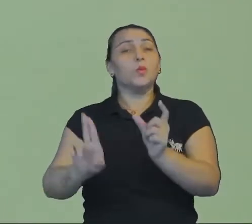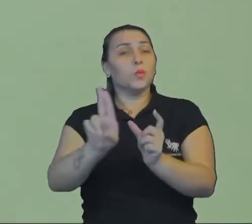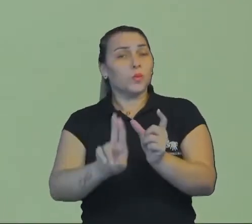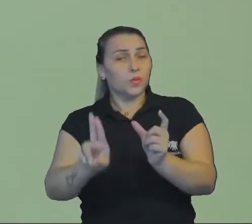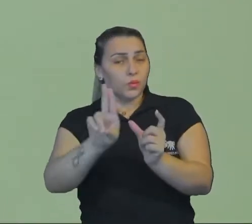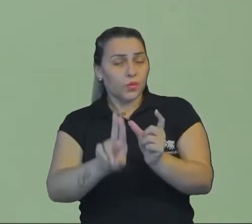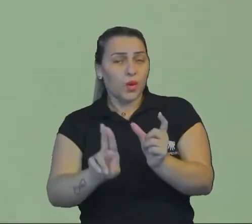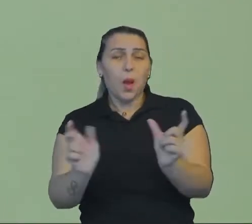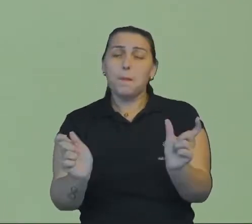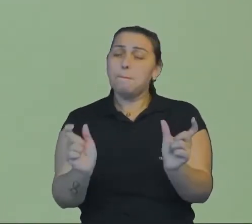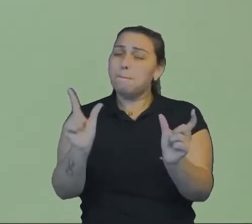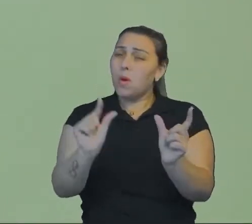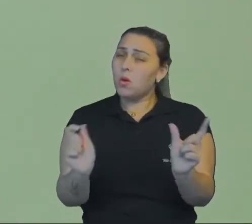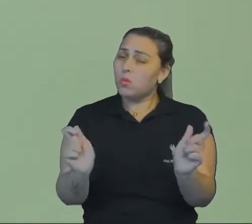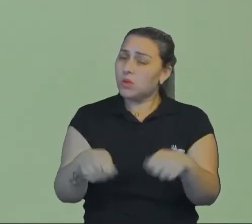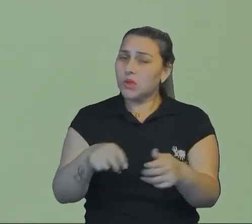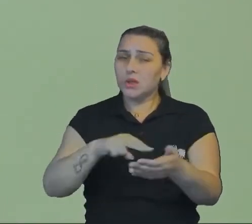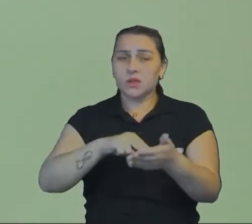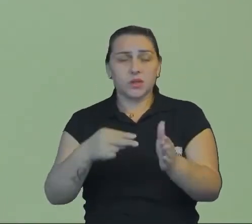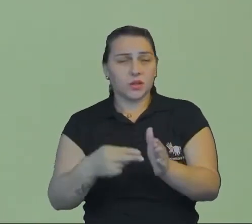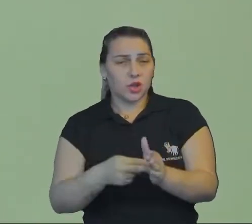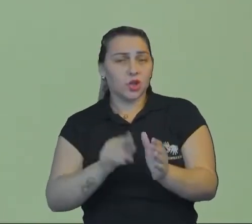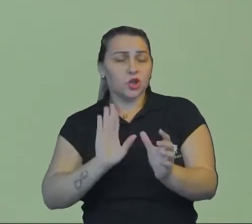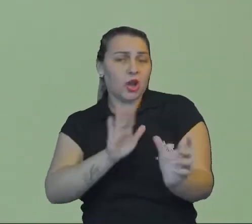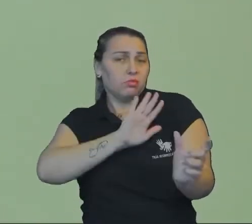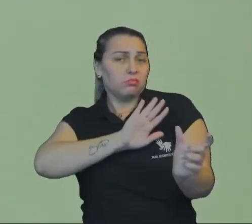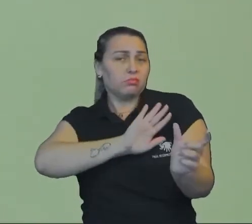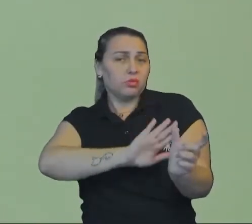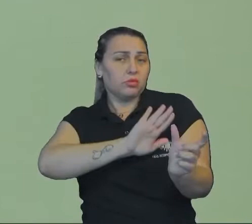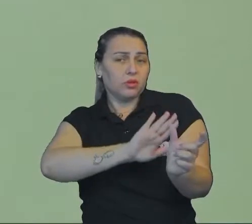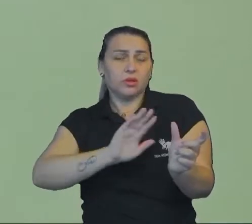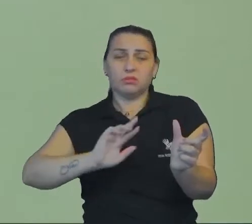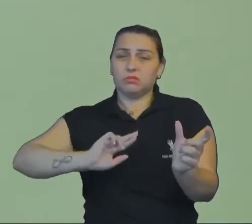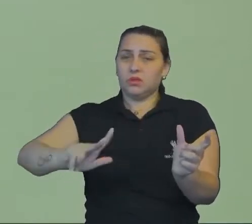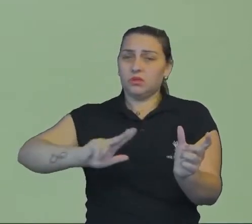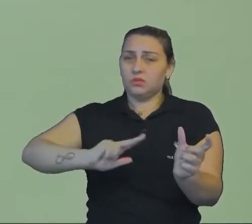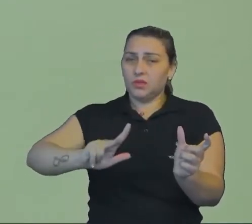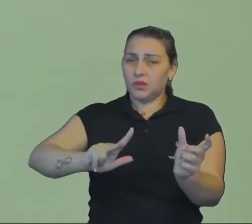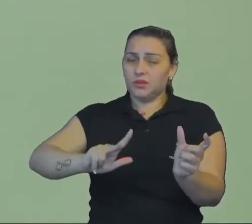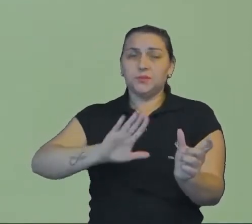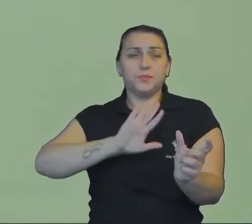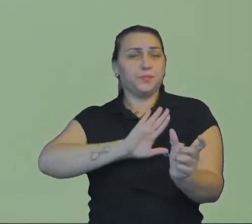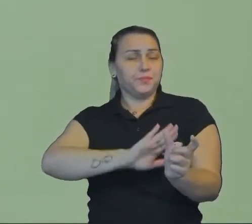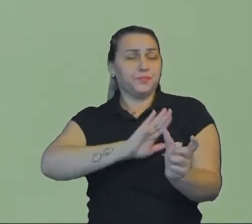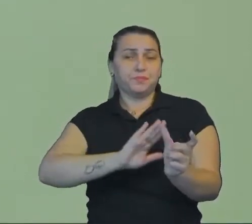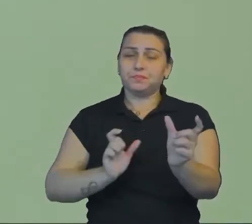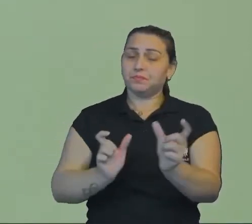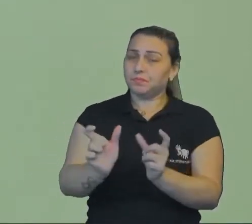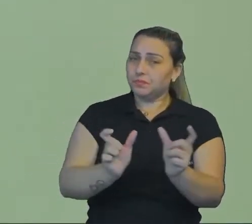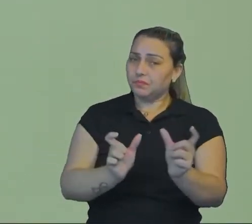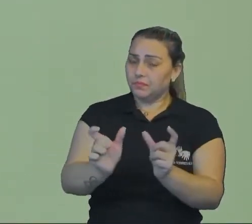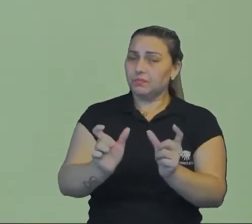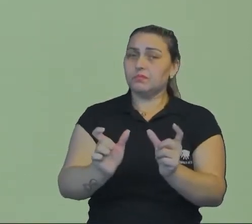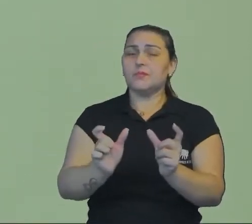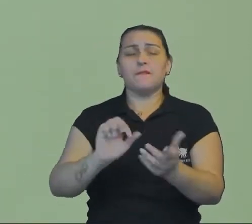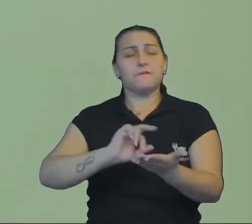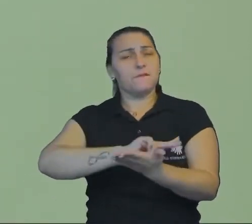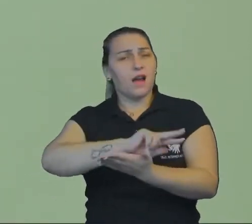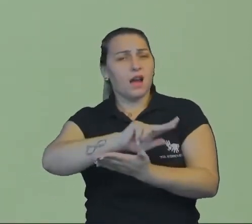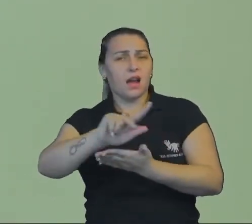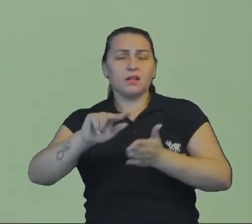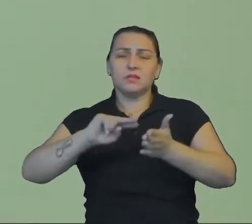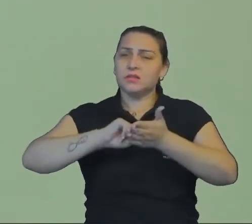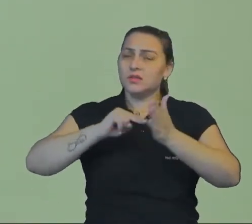com poucas possibilidades de significado. Já a conotação, não. A conotação é aquele tipo de palavra que vai te despertar vários